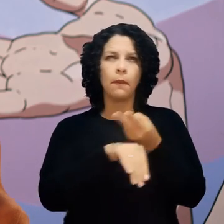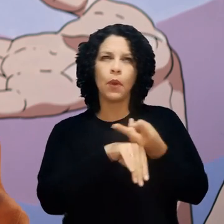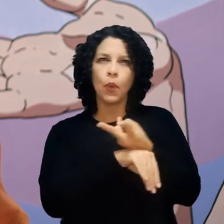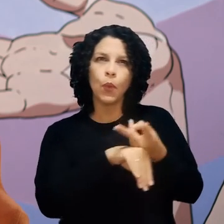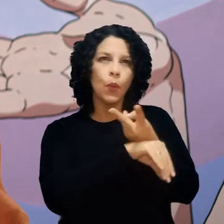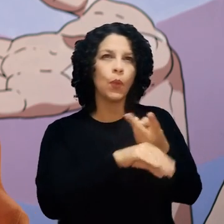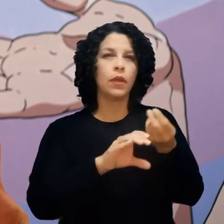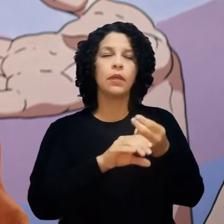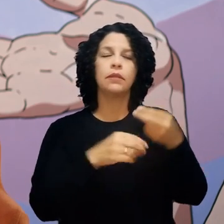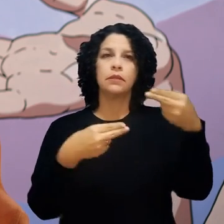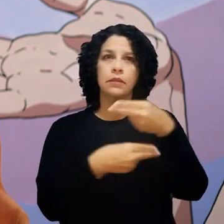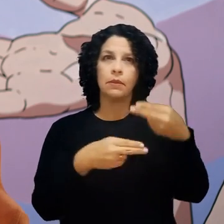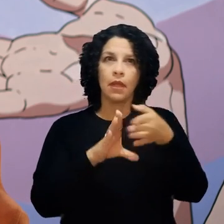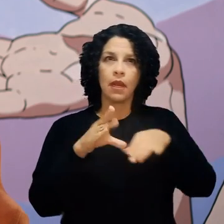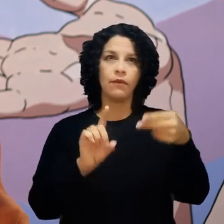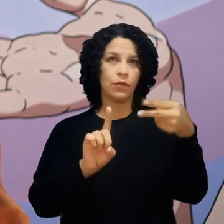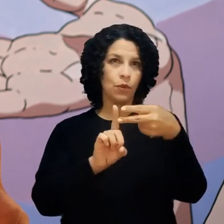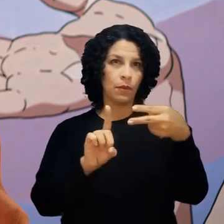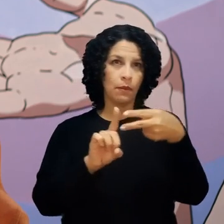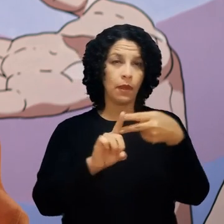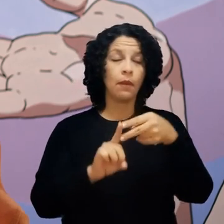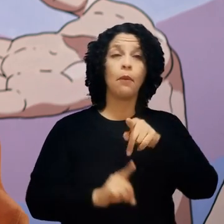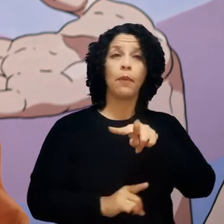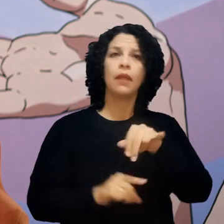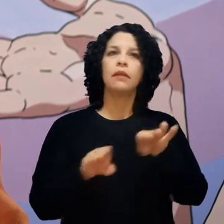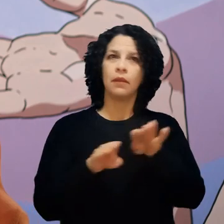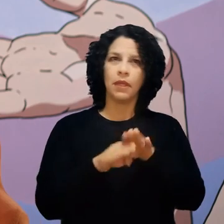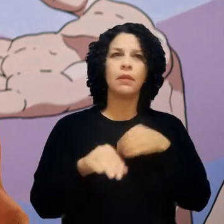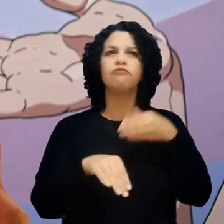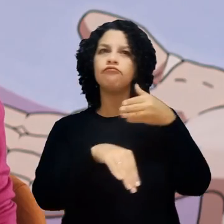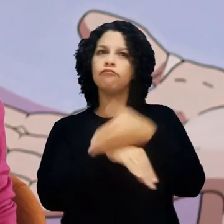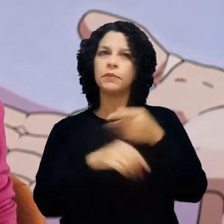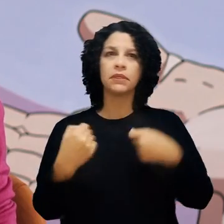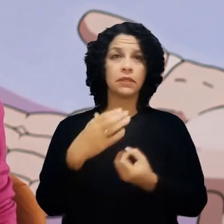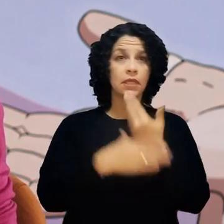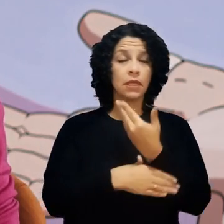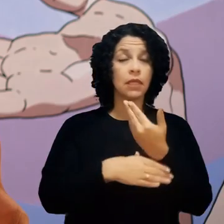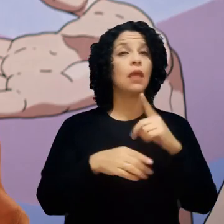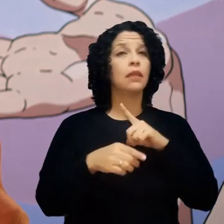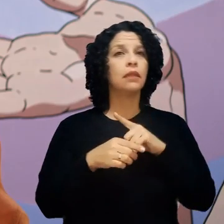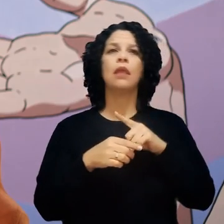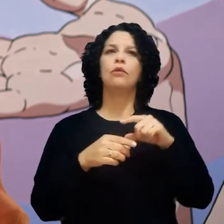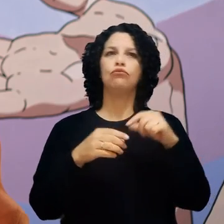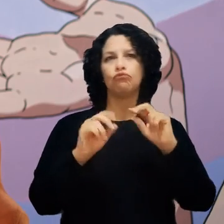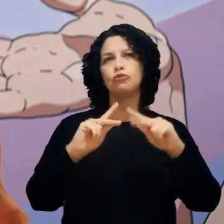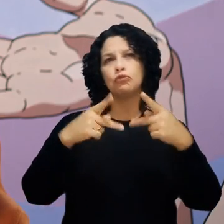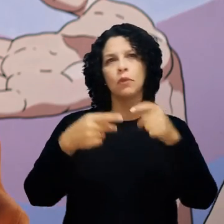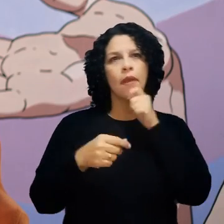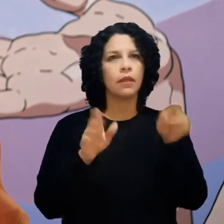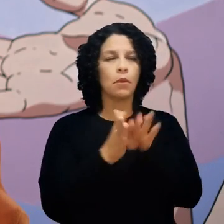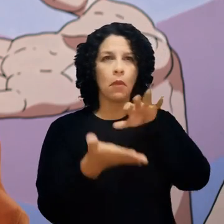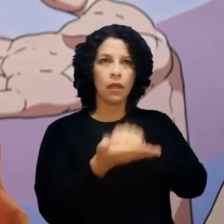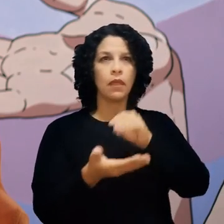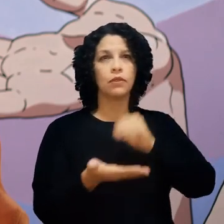por Sebrae Canvas na App Store ou na Play Store. Para entrar, é necessário criar uma conta, caso você ainda não tenha